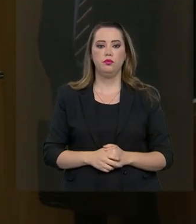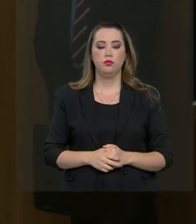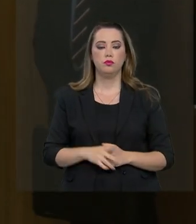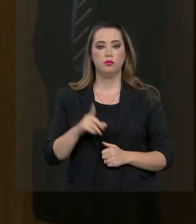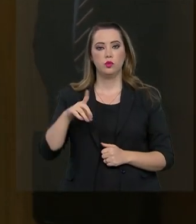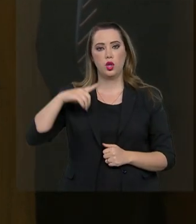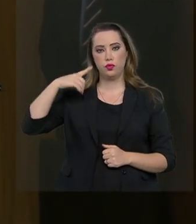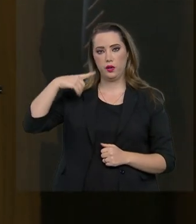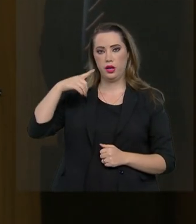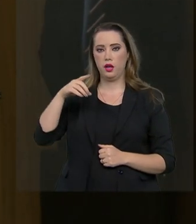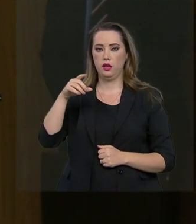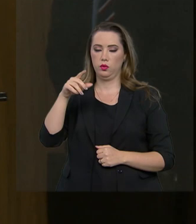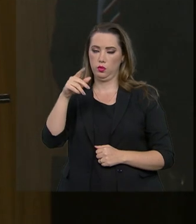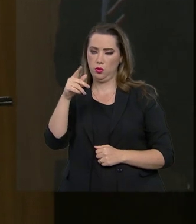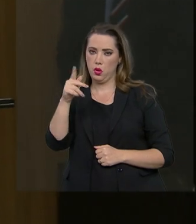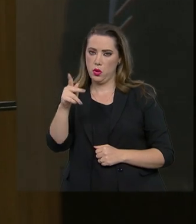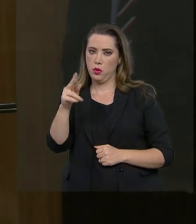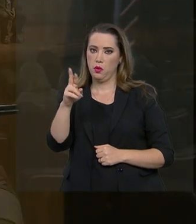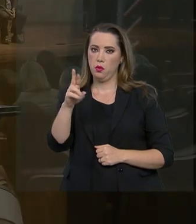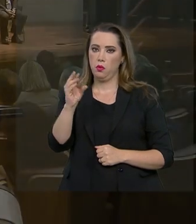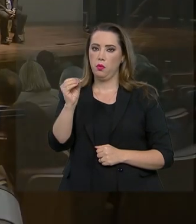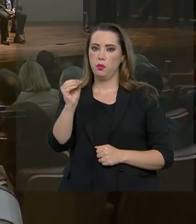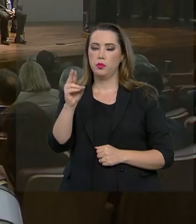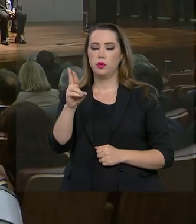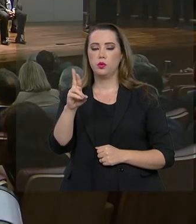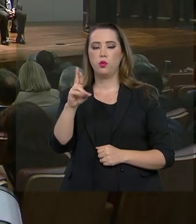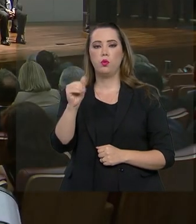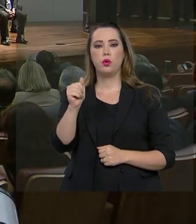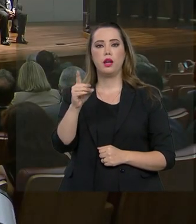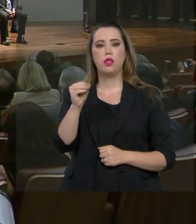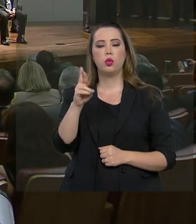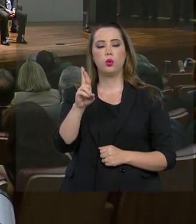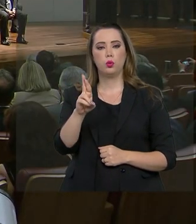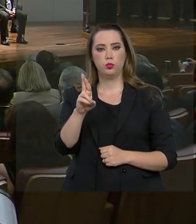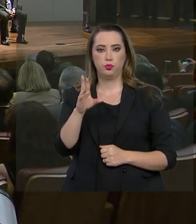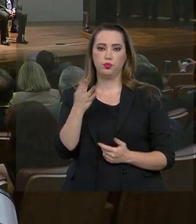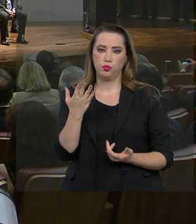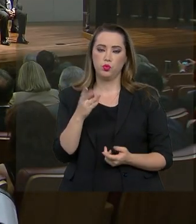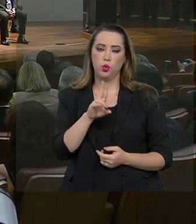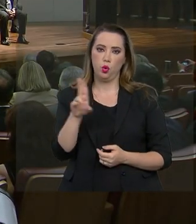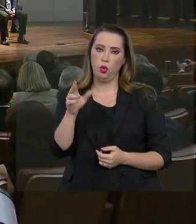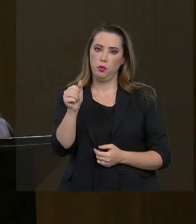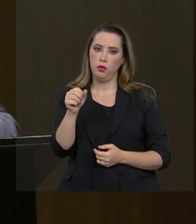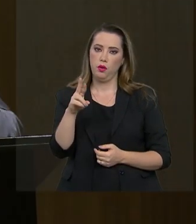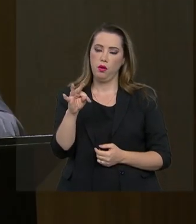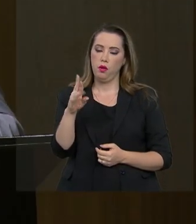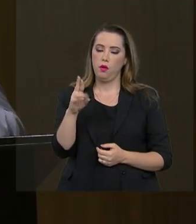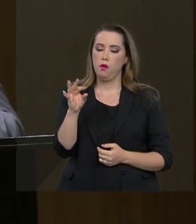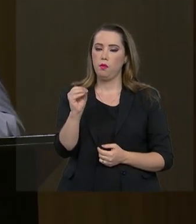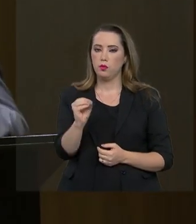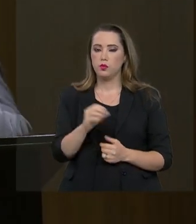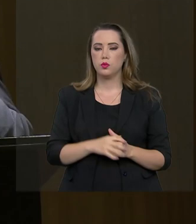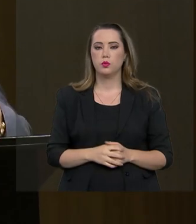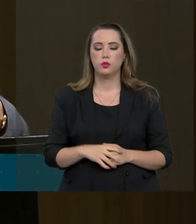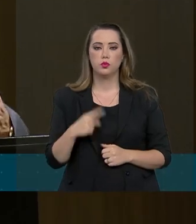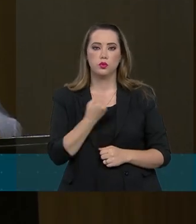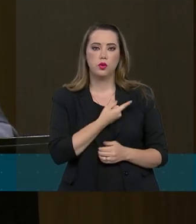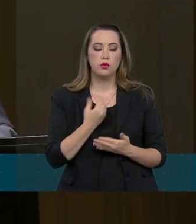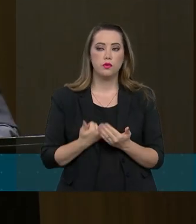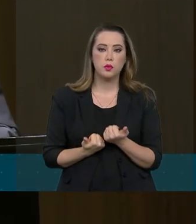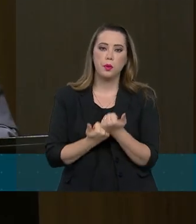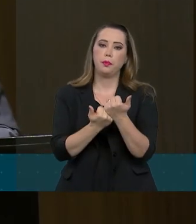República, Augusto Aras, o Brasil passa por um momento em que se busca integrar as instituições. Nós vamos dar nossa